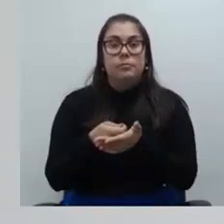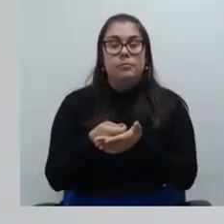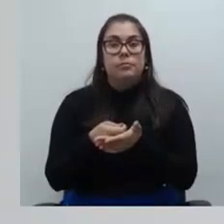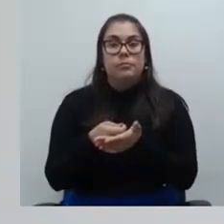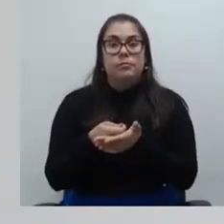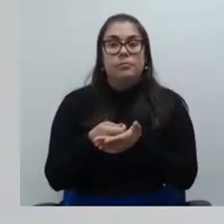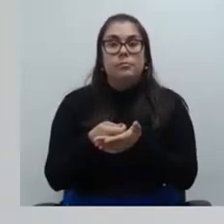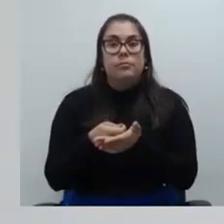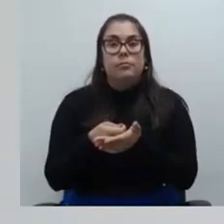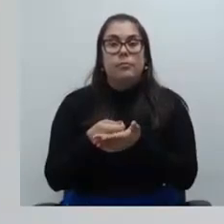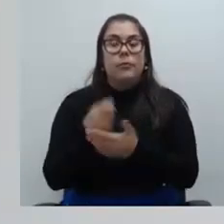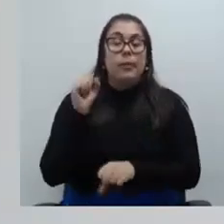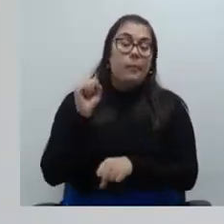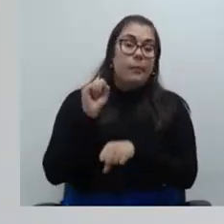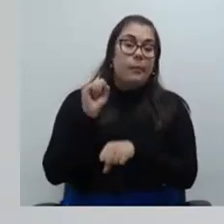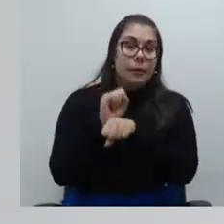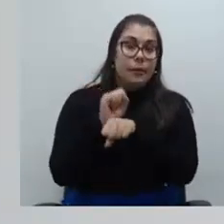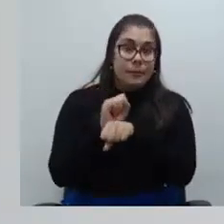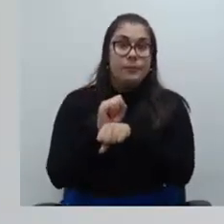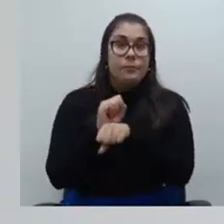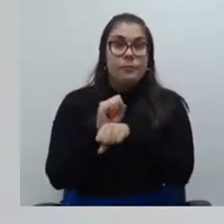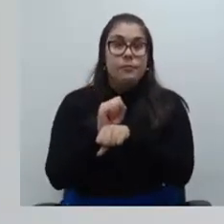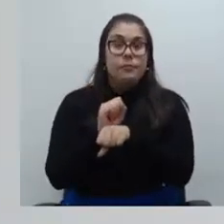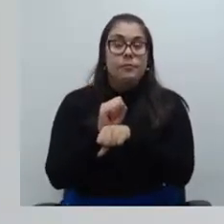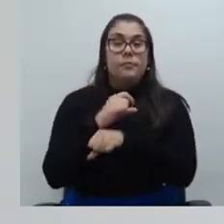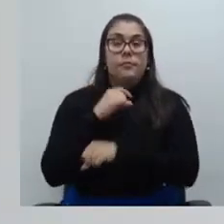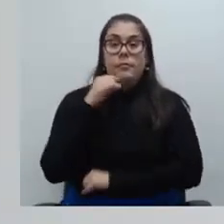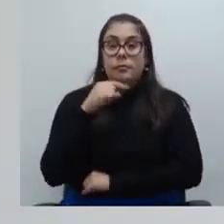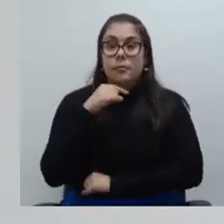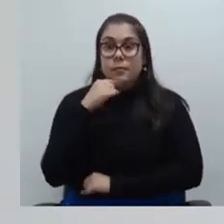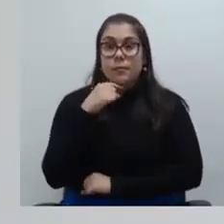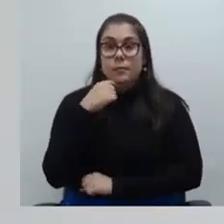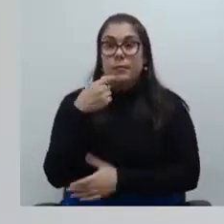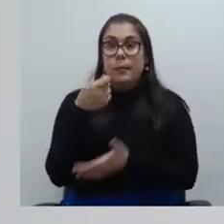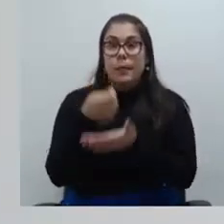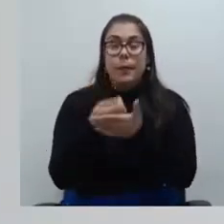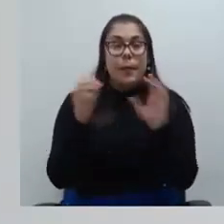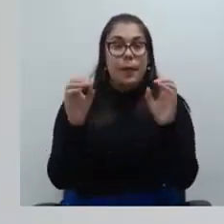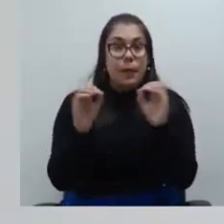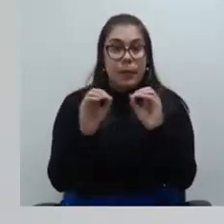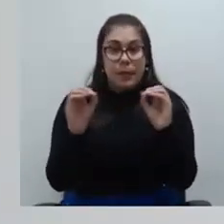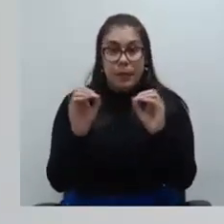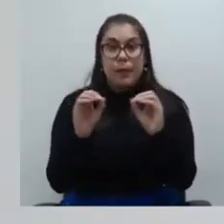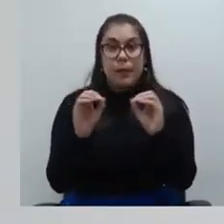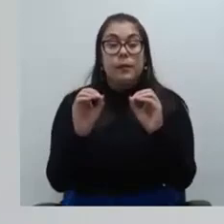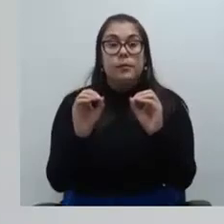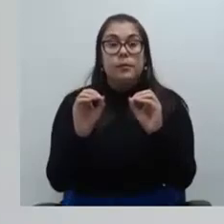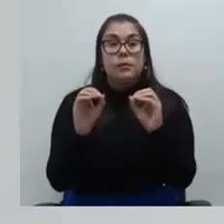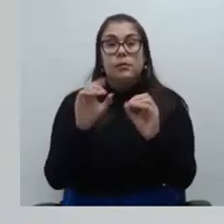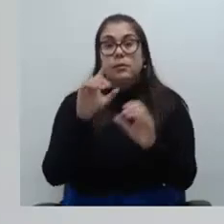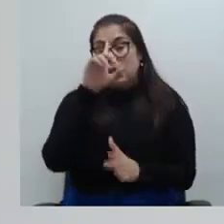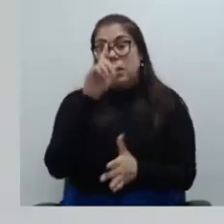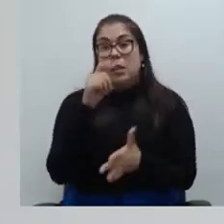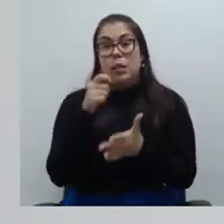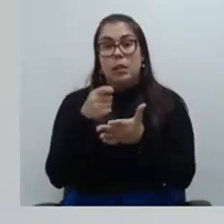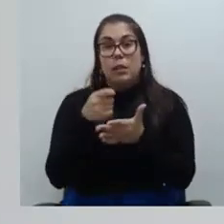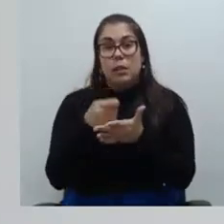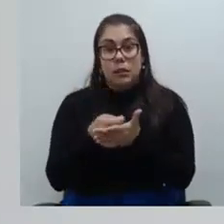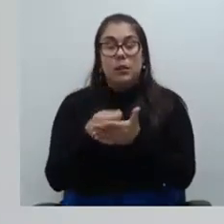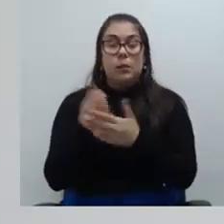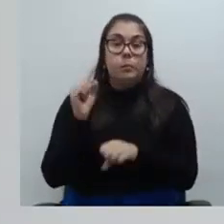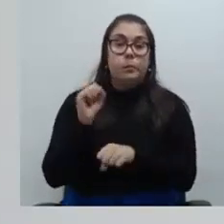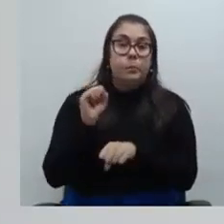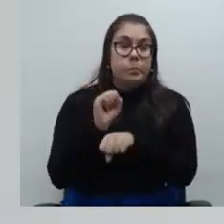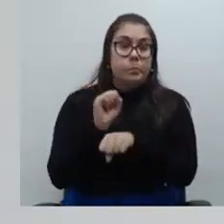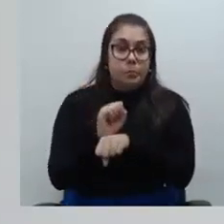interrupção da prescrição então mesmo não tendo a questão do pagamento a gente tem essa essa decisão em relação à interrupção da